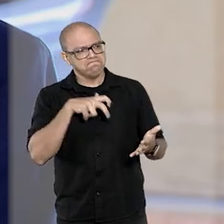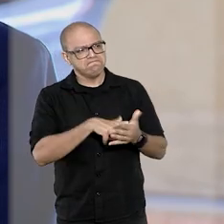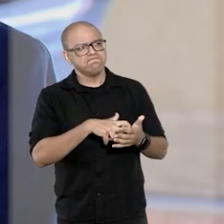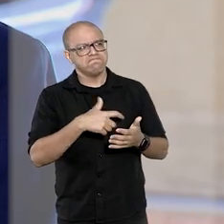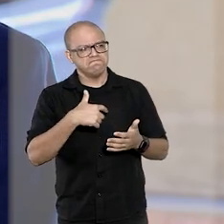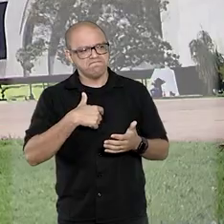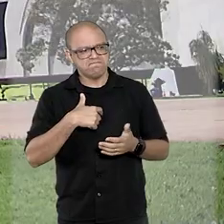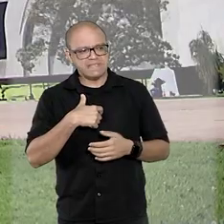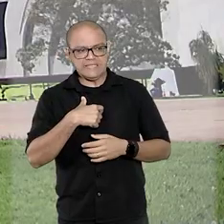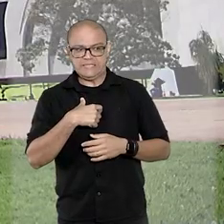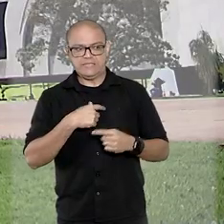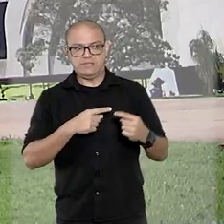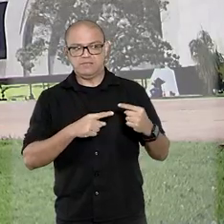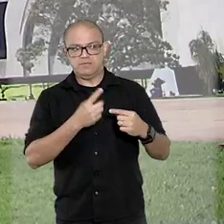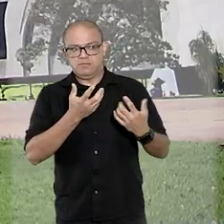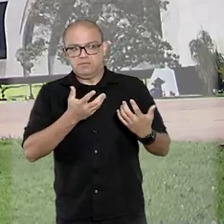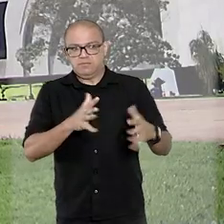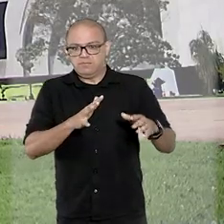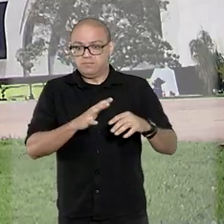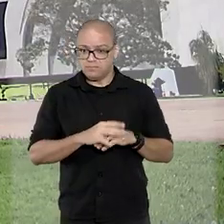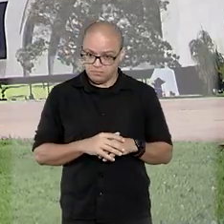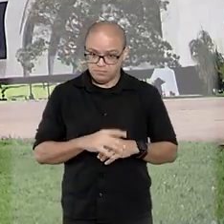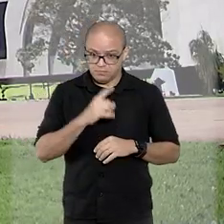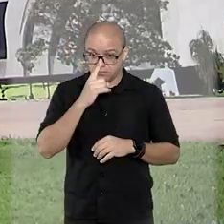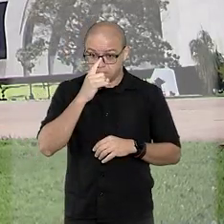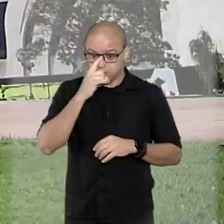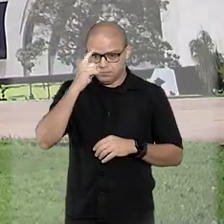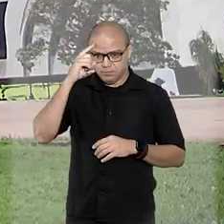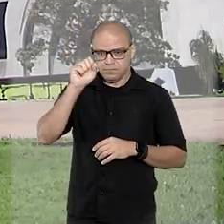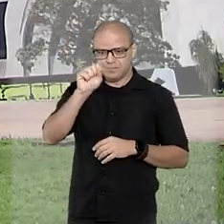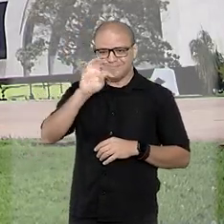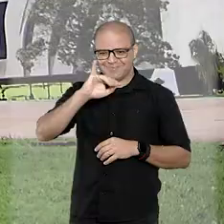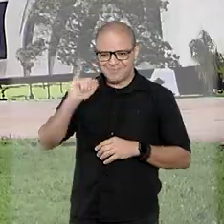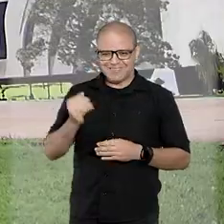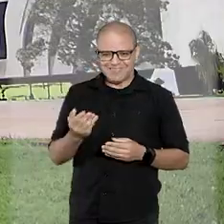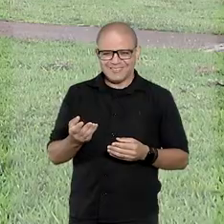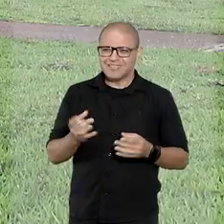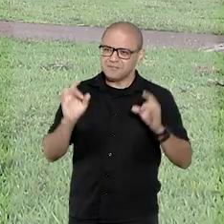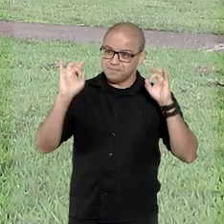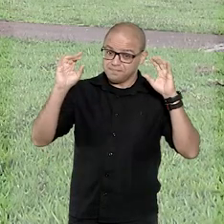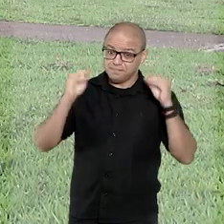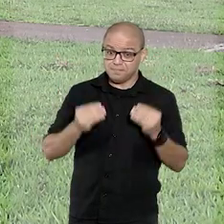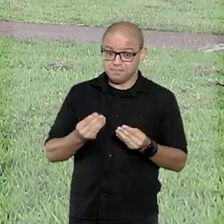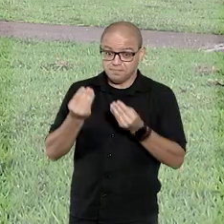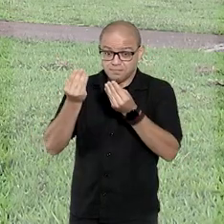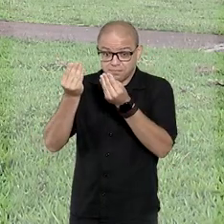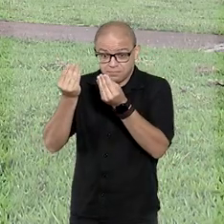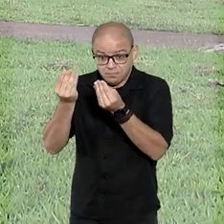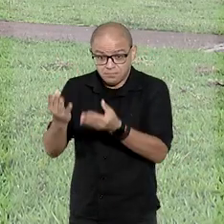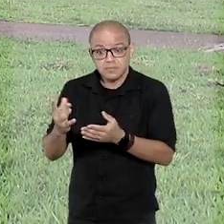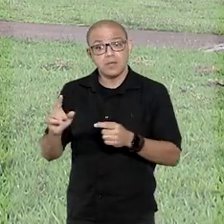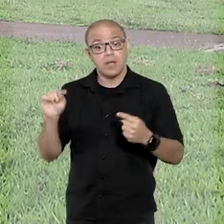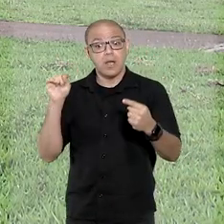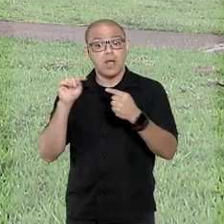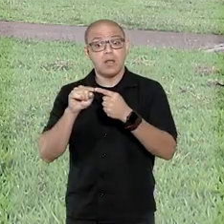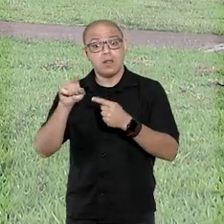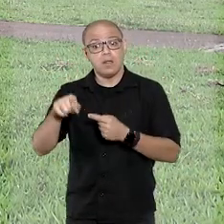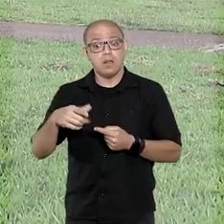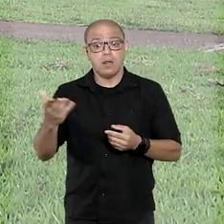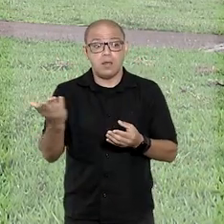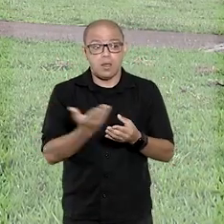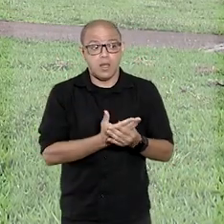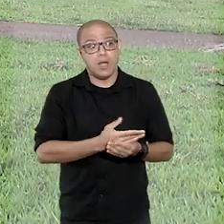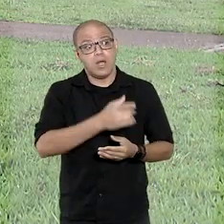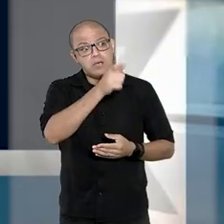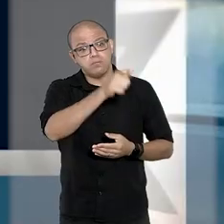pedagógica. No recurso especial apresentado ao STJ, o Ministério Público sustentou ser cabível a condenação em dano